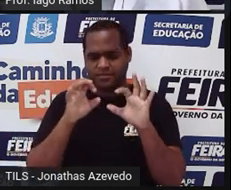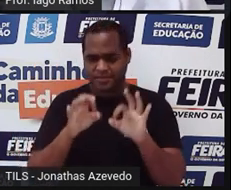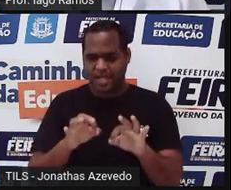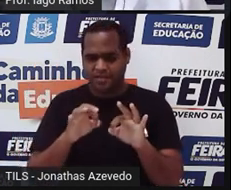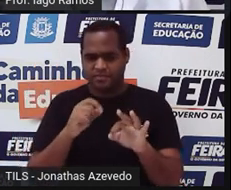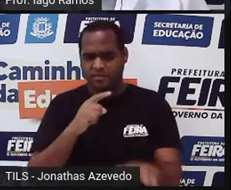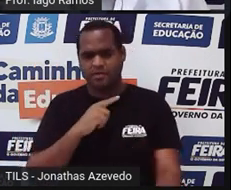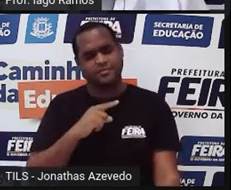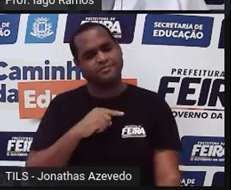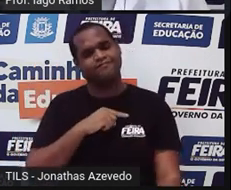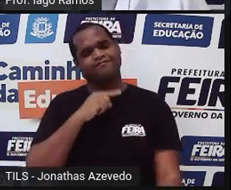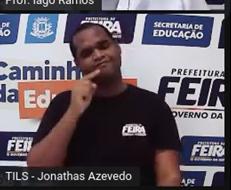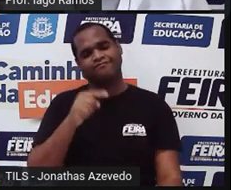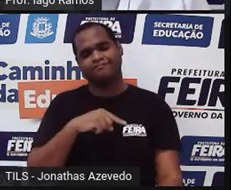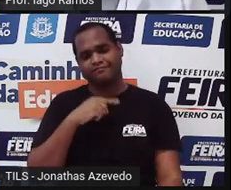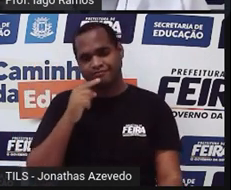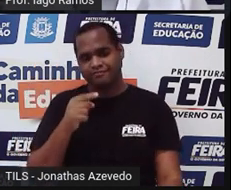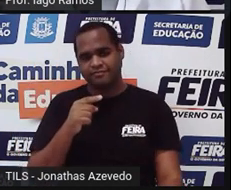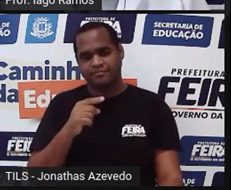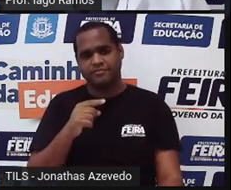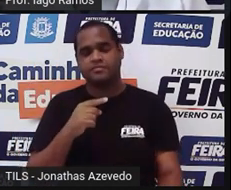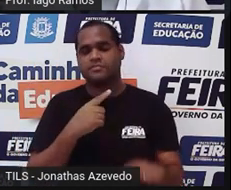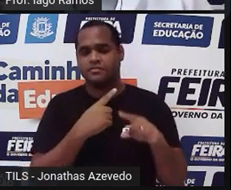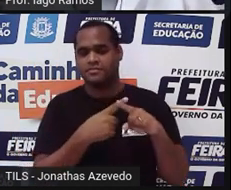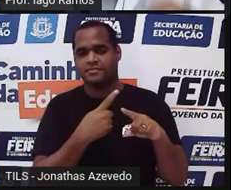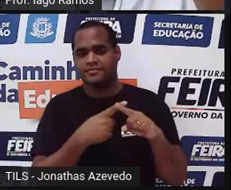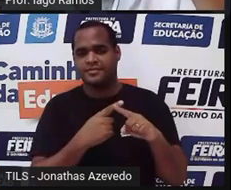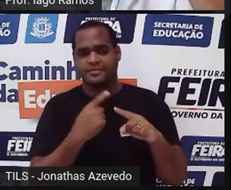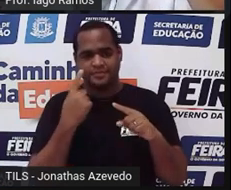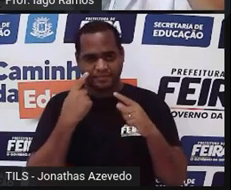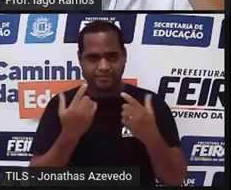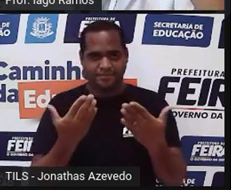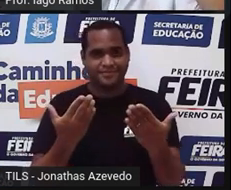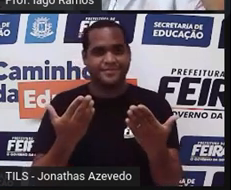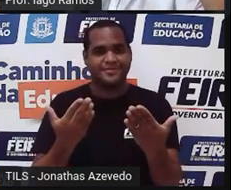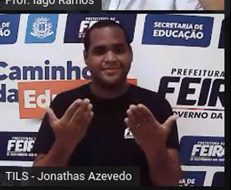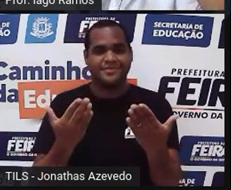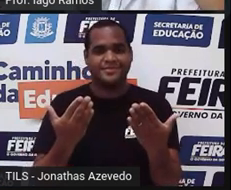Não é possível. E por que que não é possível? Ó lá, ó.